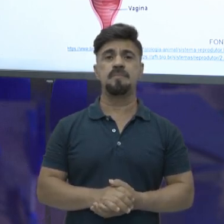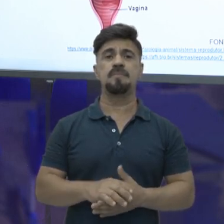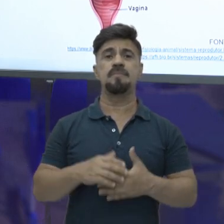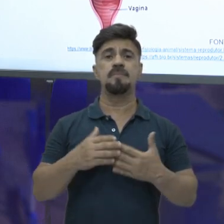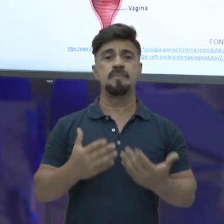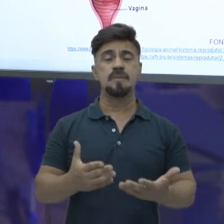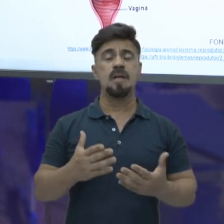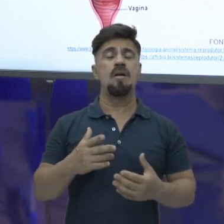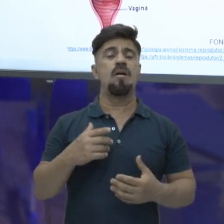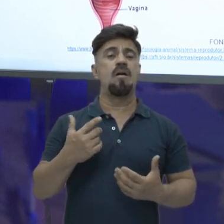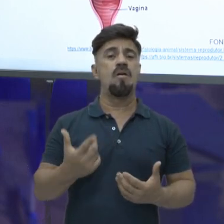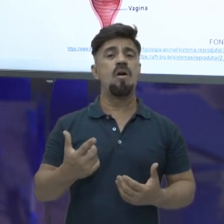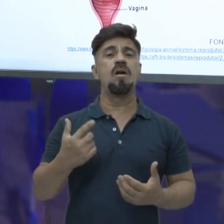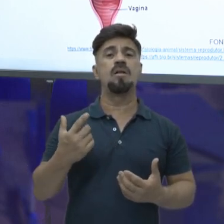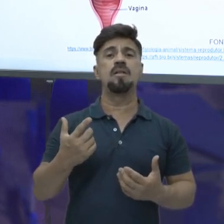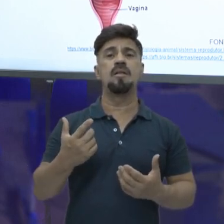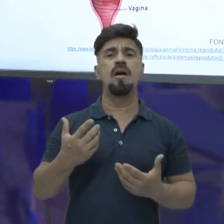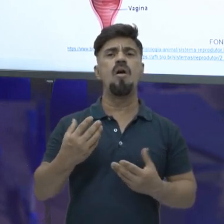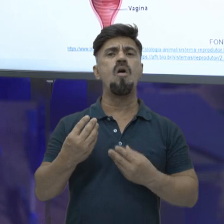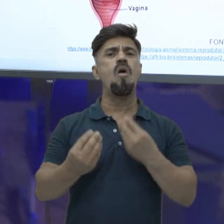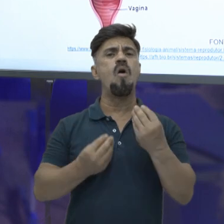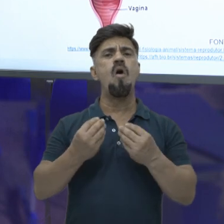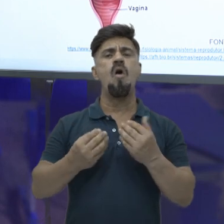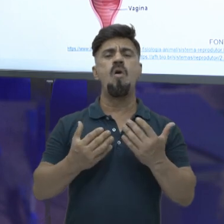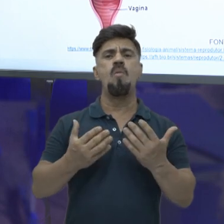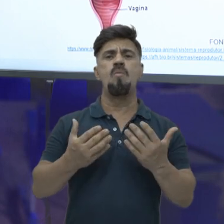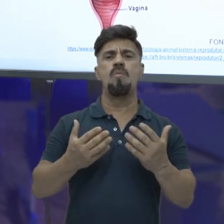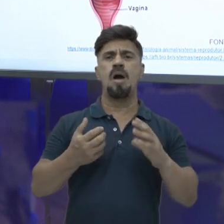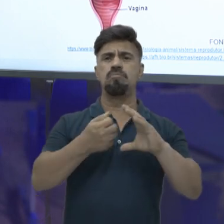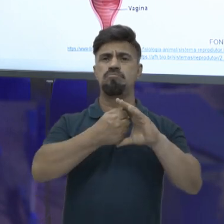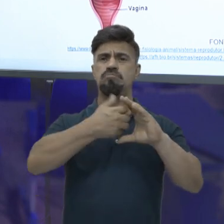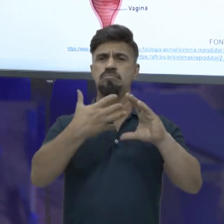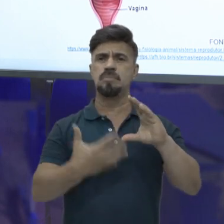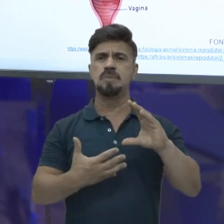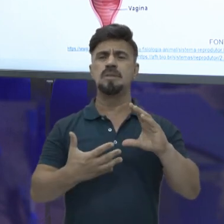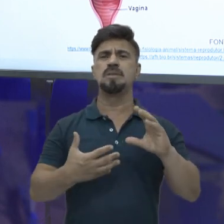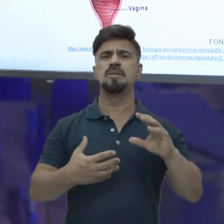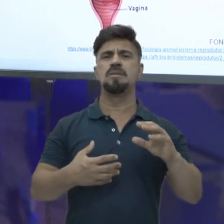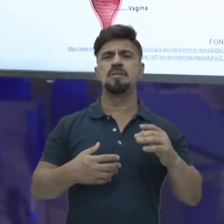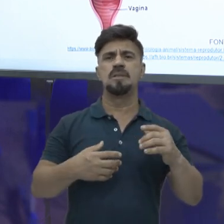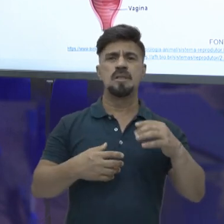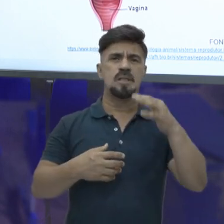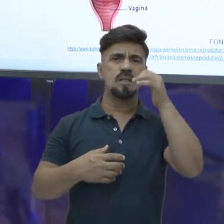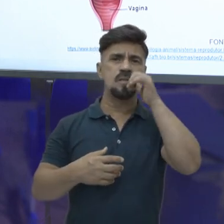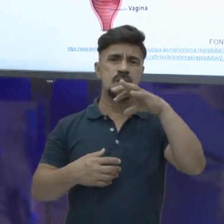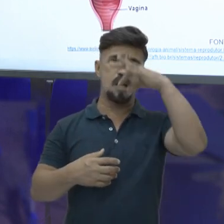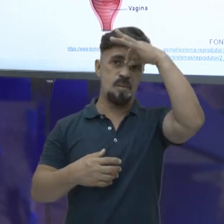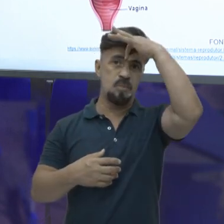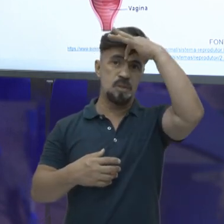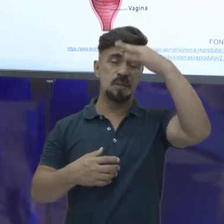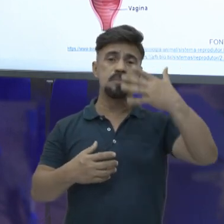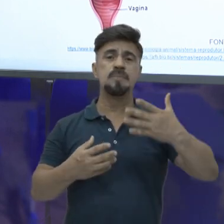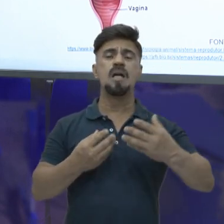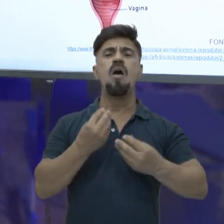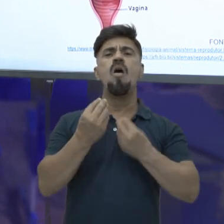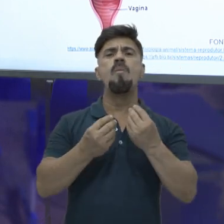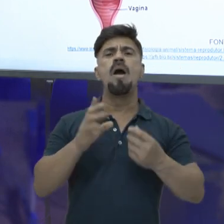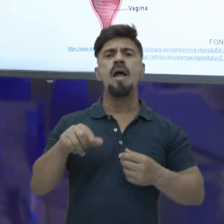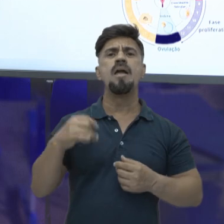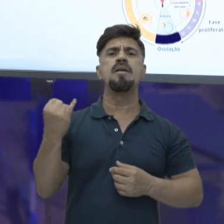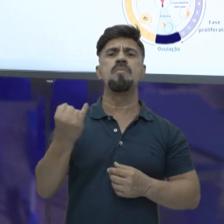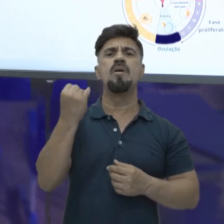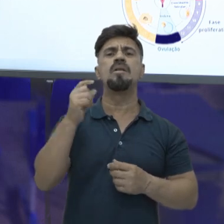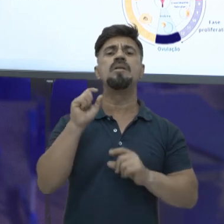Então, quando a gente tá falando dessas estruturas daqui, a gente tá falando do sistema reprodutor feminino. E o que é é